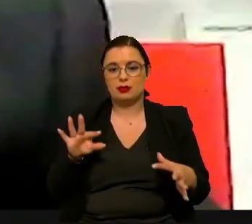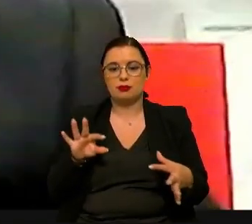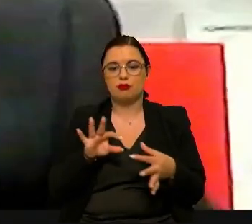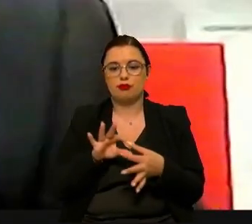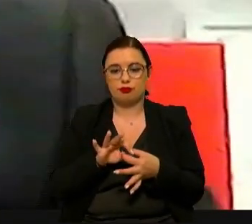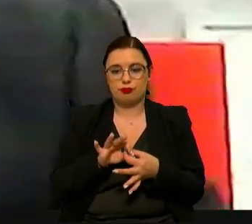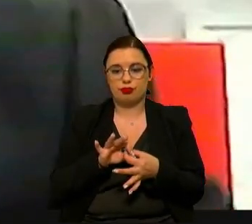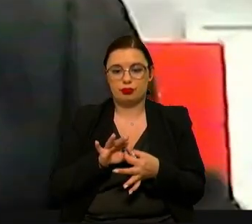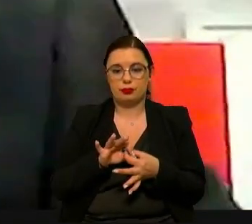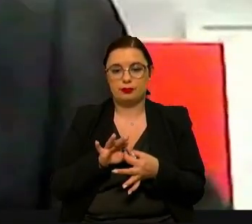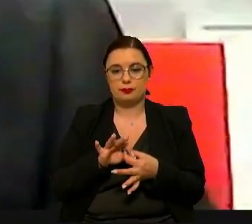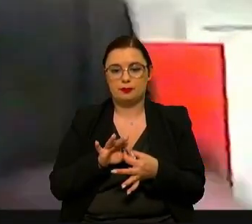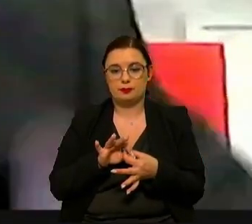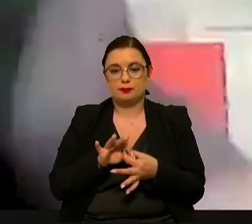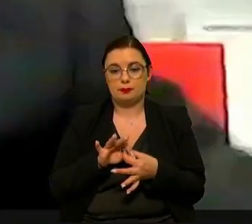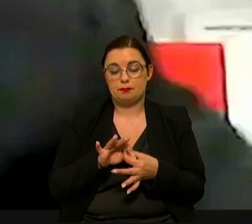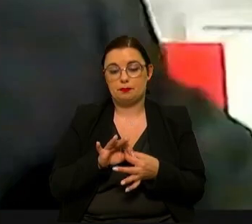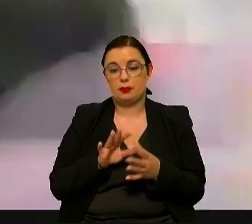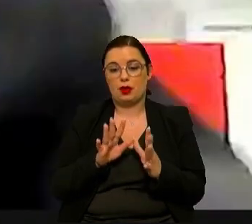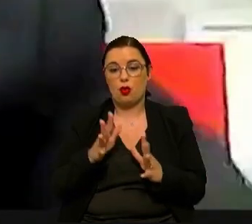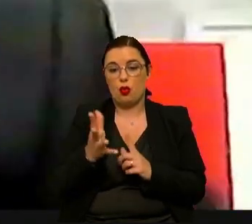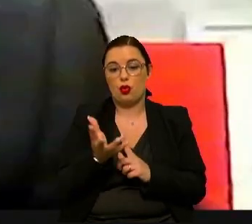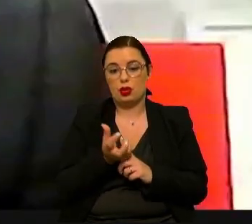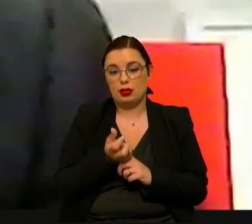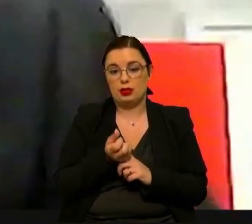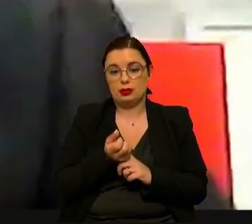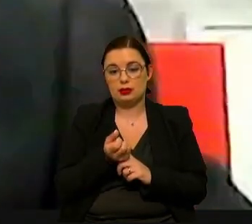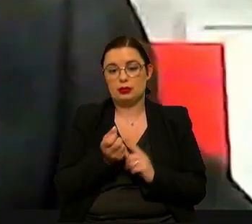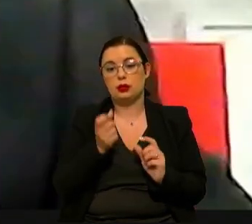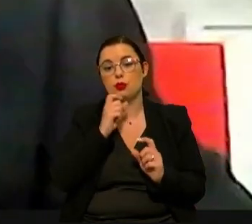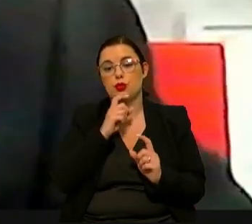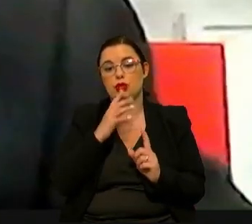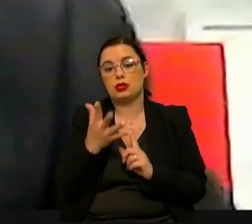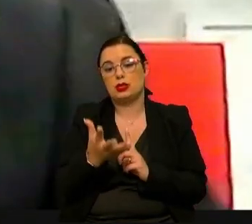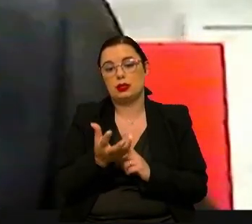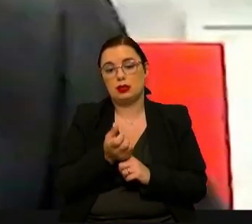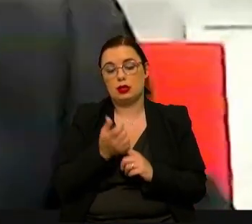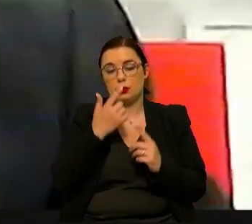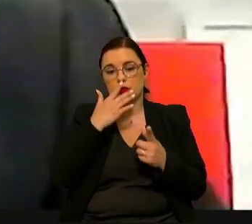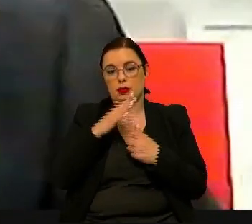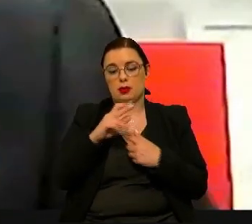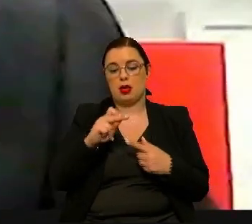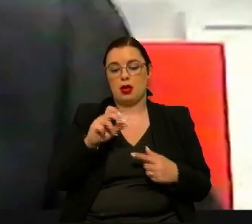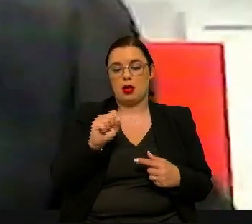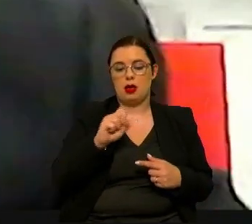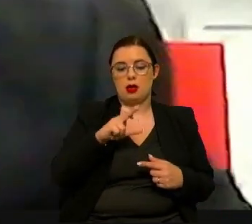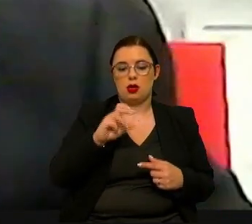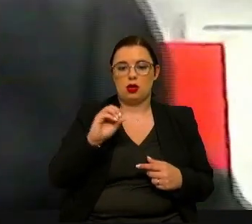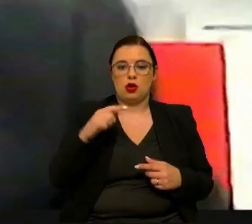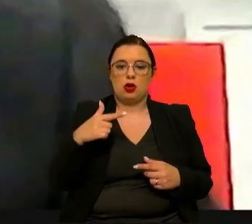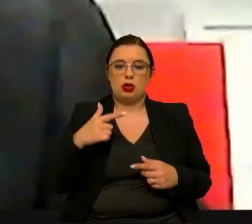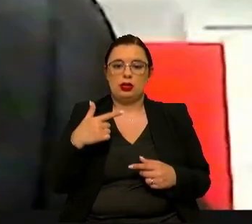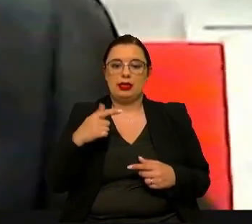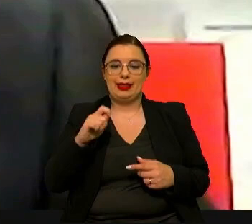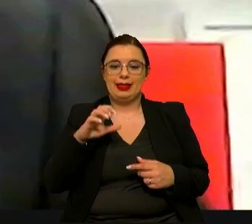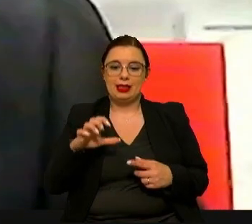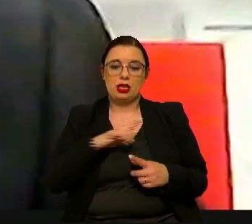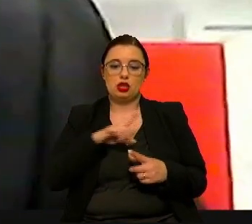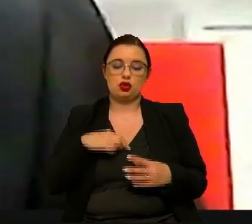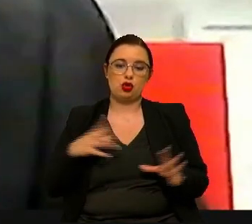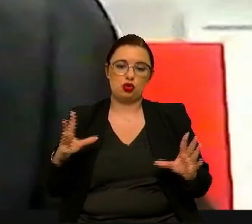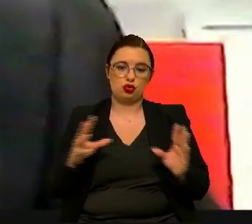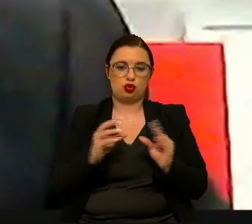com o próprio cliente, potencial cliente, no caso do Agrotec, nós juntávamos tecnólogos e